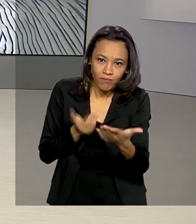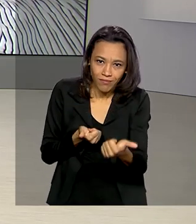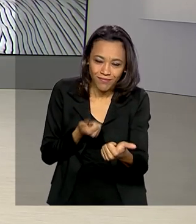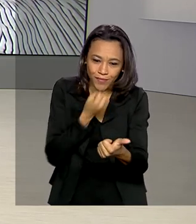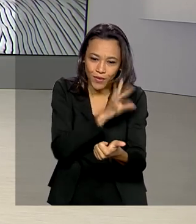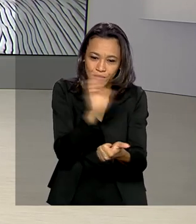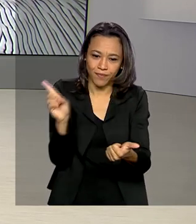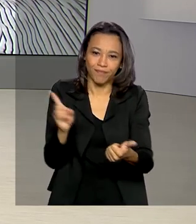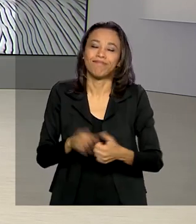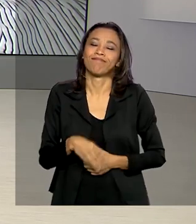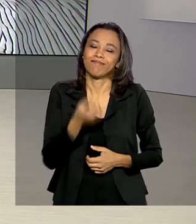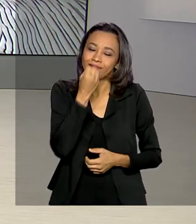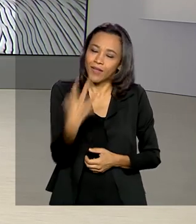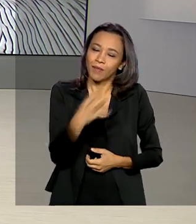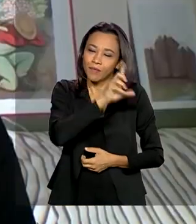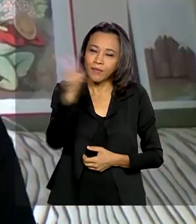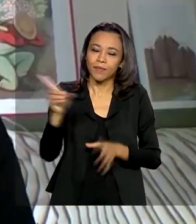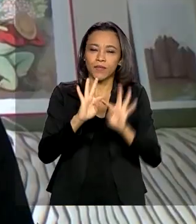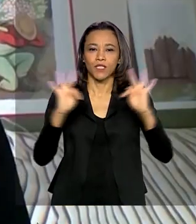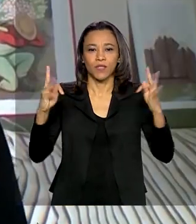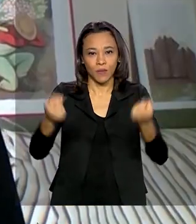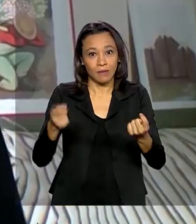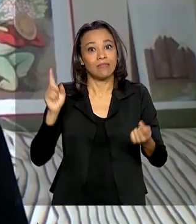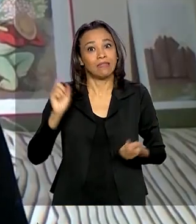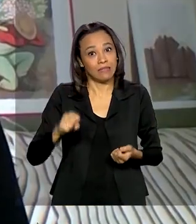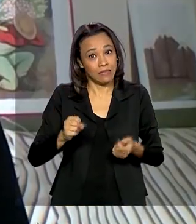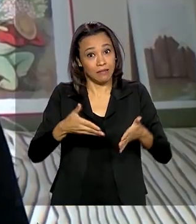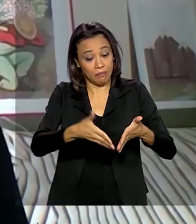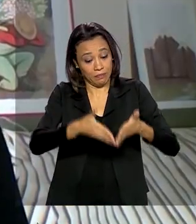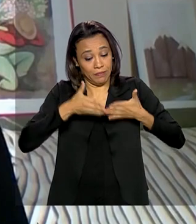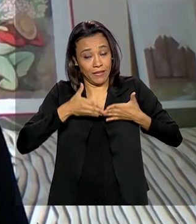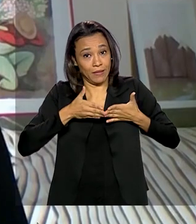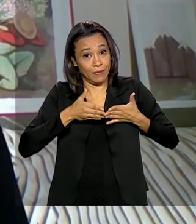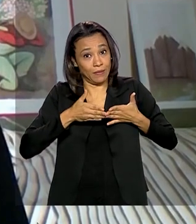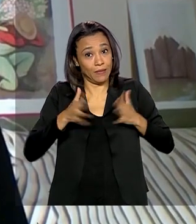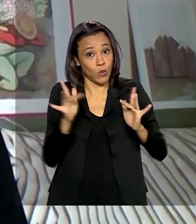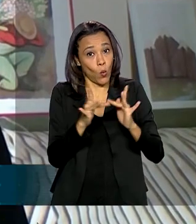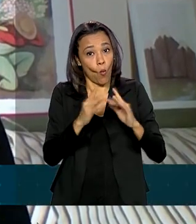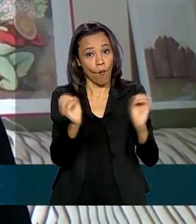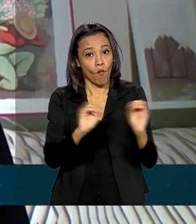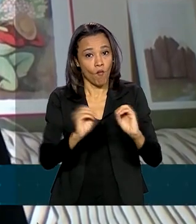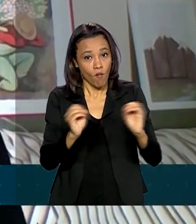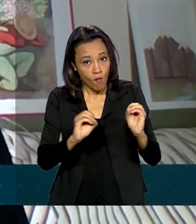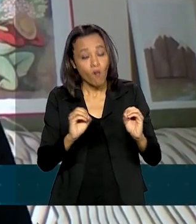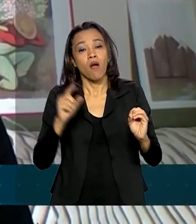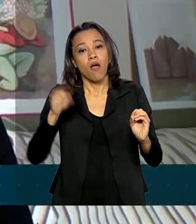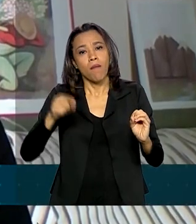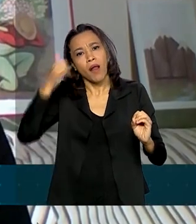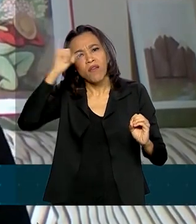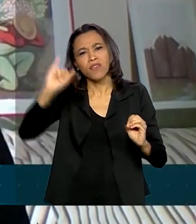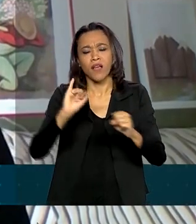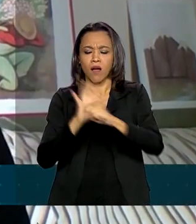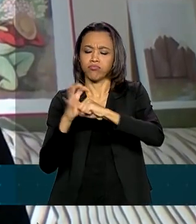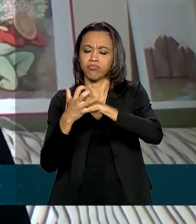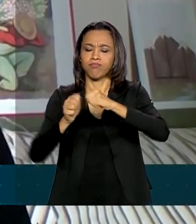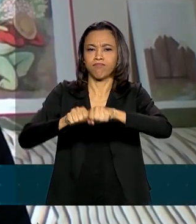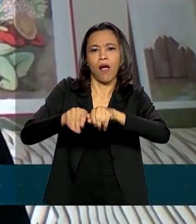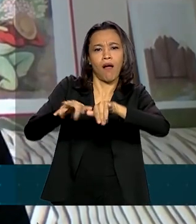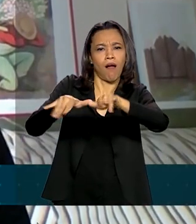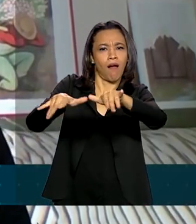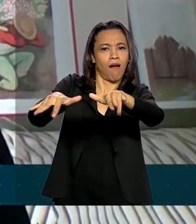Bom dia, Roberto. Bom dia a todos. A quarentena visa evitar aglomerações e conter a disseminação do novo